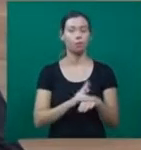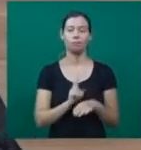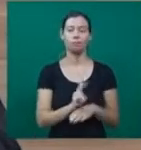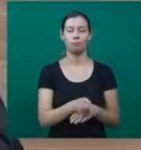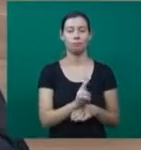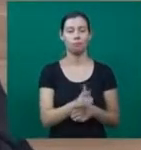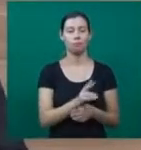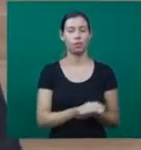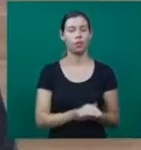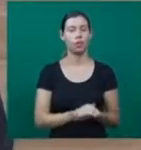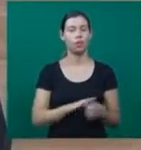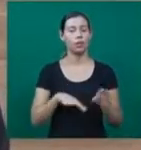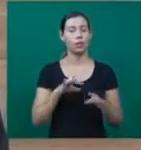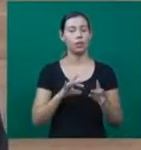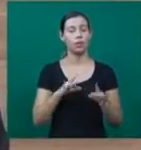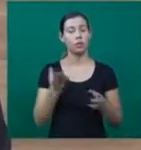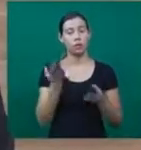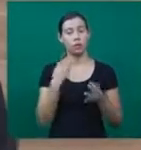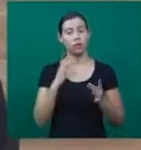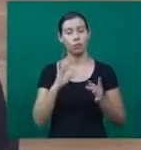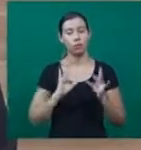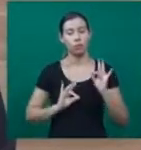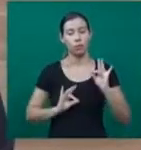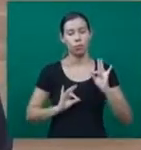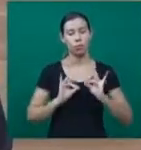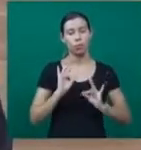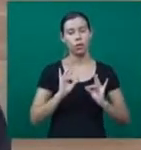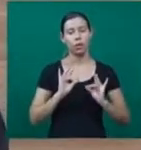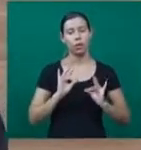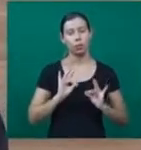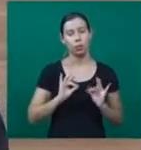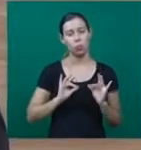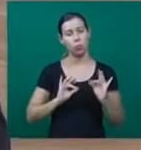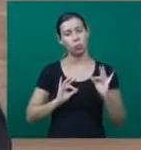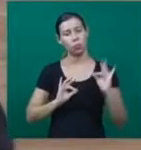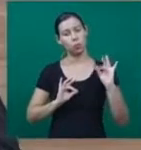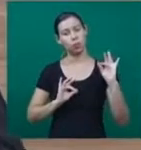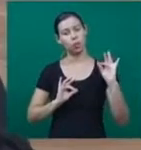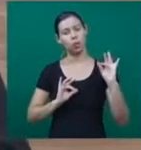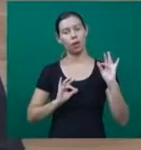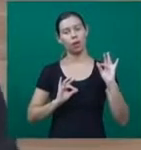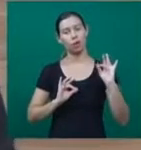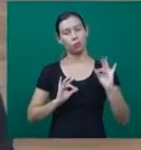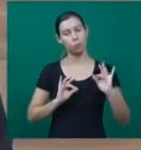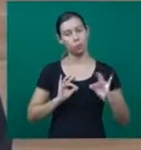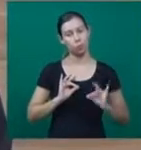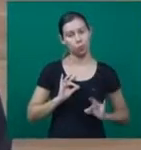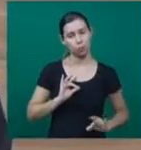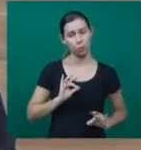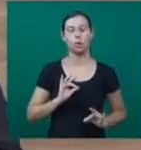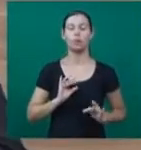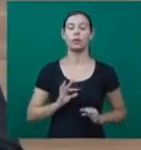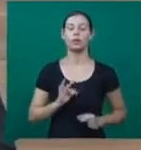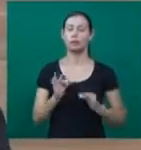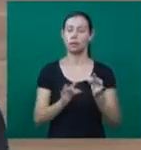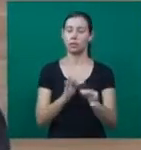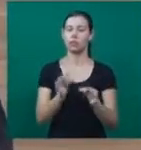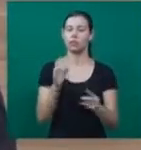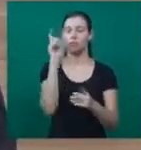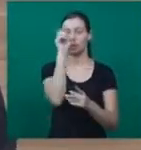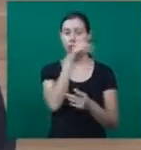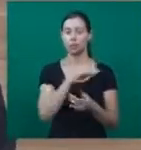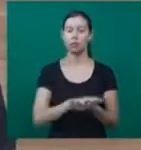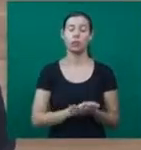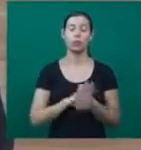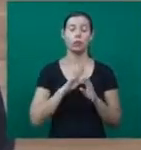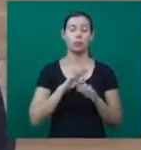redução ou excesso na produção do hormônio do crescimento. O tratamento é difícil, mas a maior dificuldade mesmo para quem convive com esse tipo